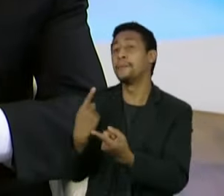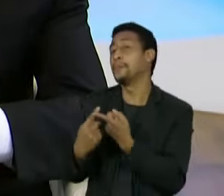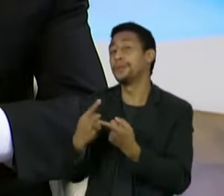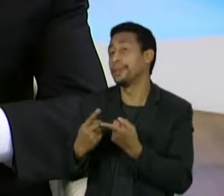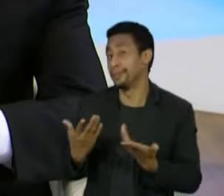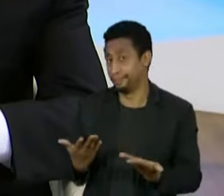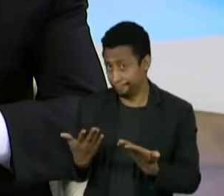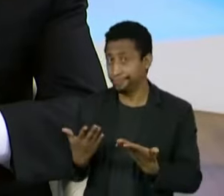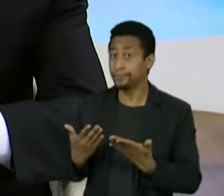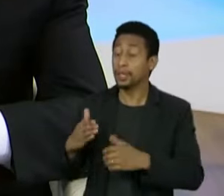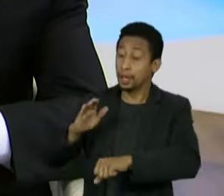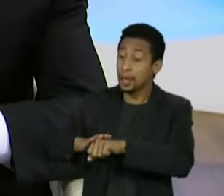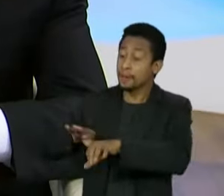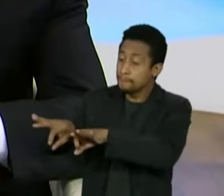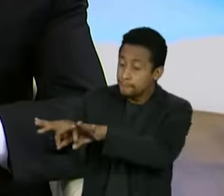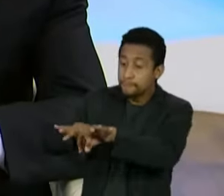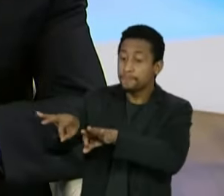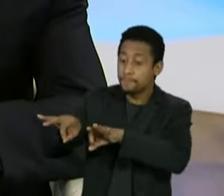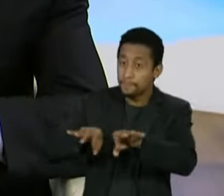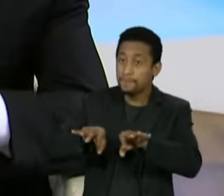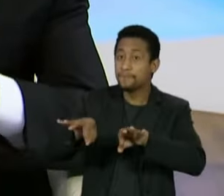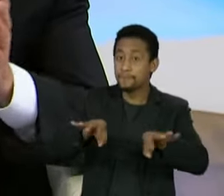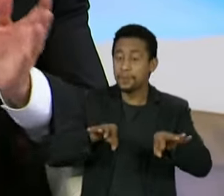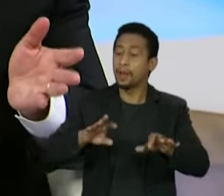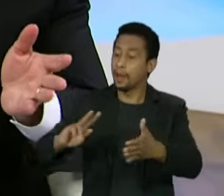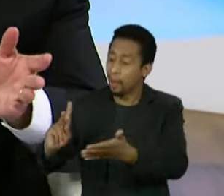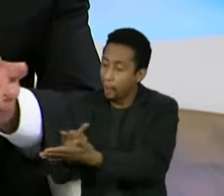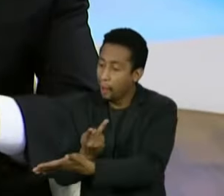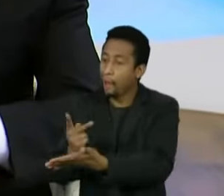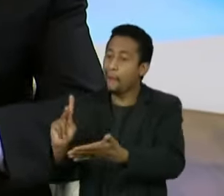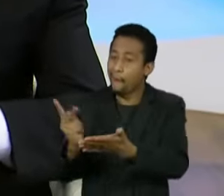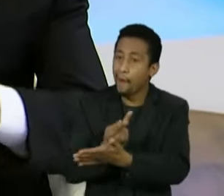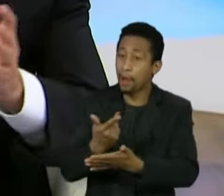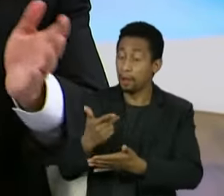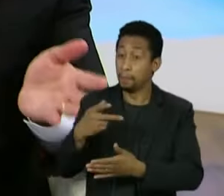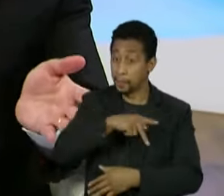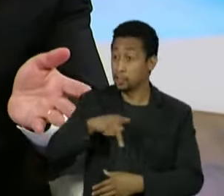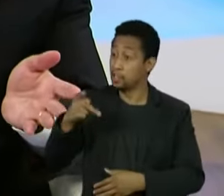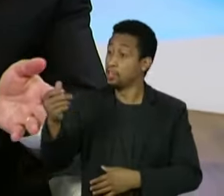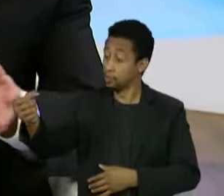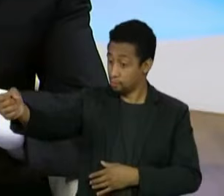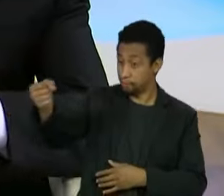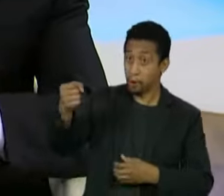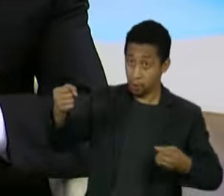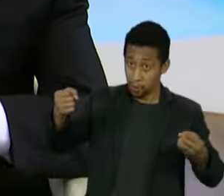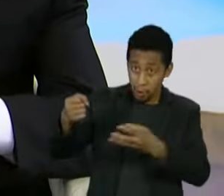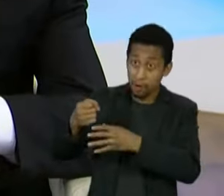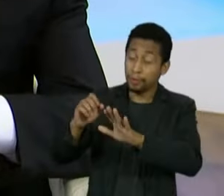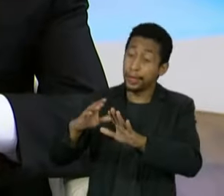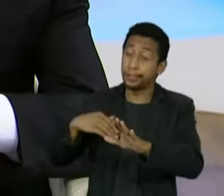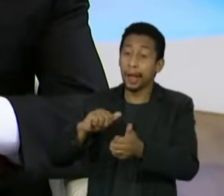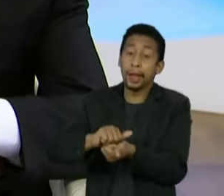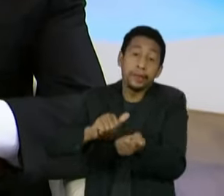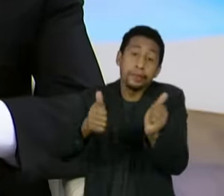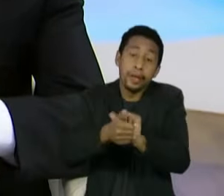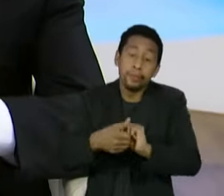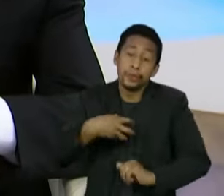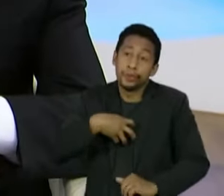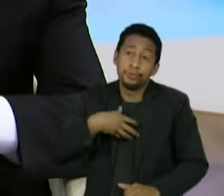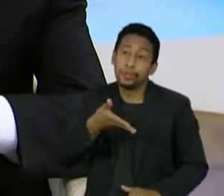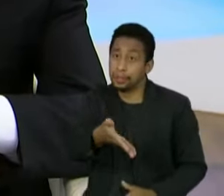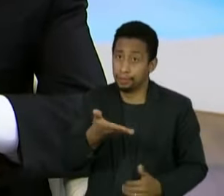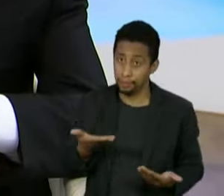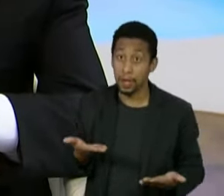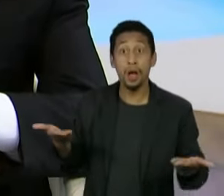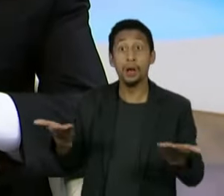adaptando a cada modelo ideológico que chega. Então, se você acessava o governo através de sindicatos, agora você acessa através de organizações de